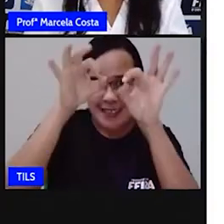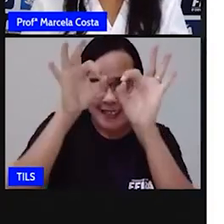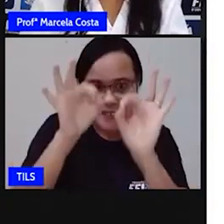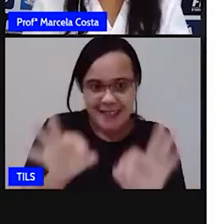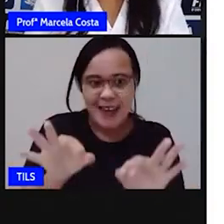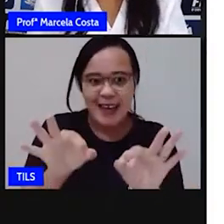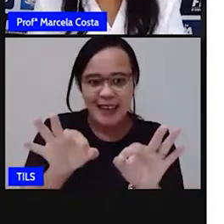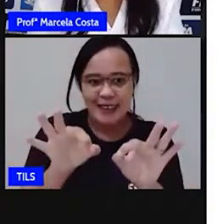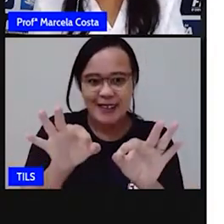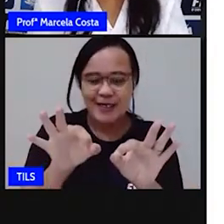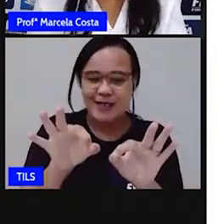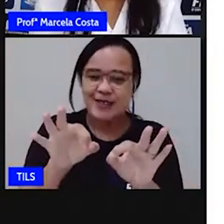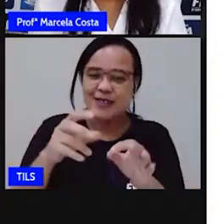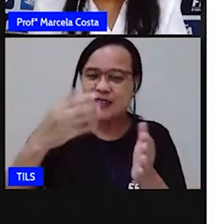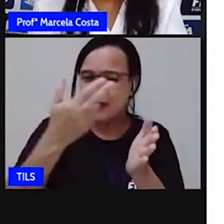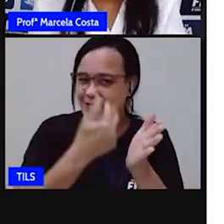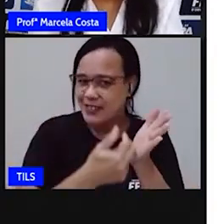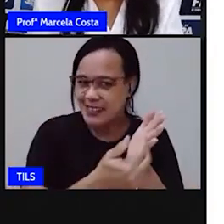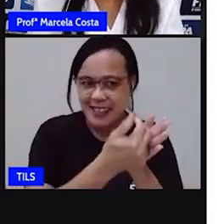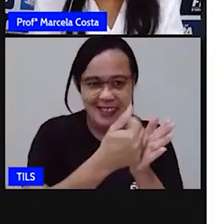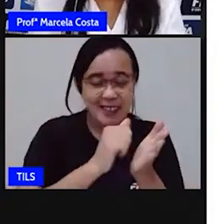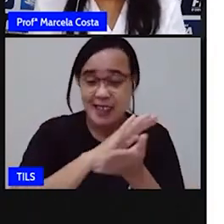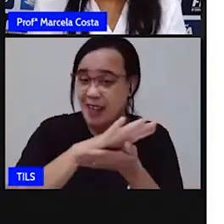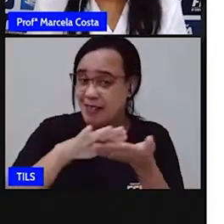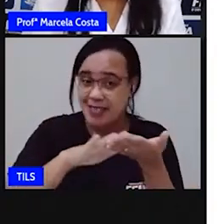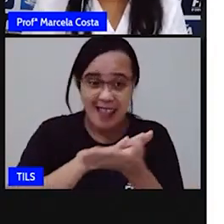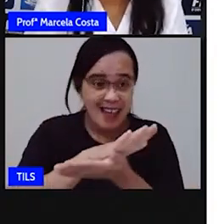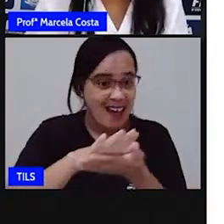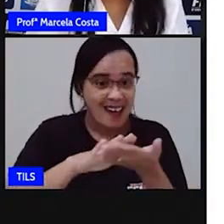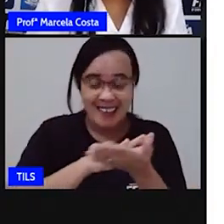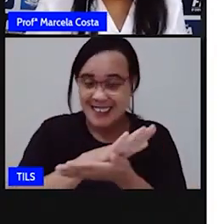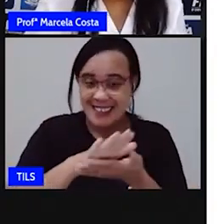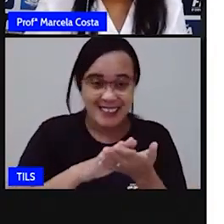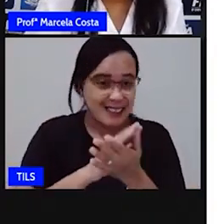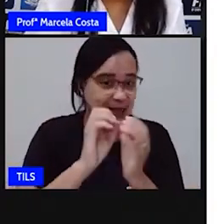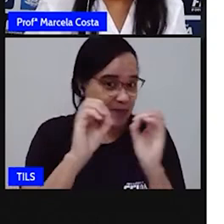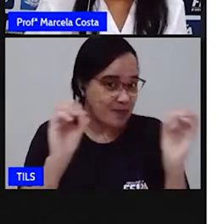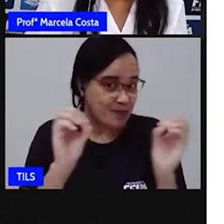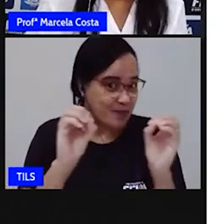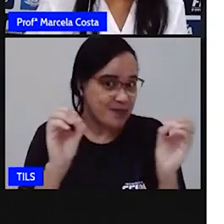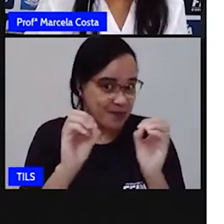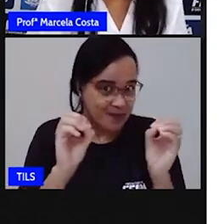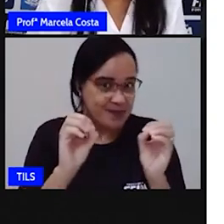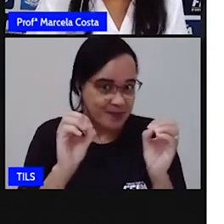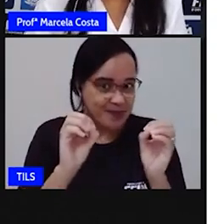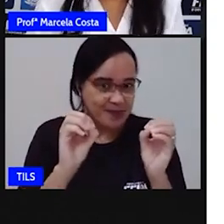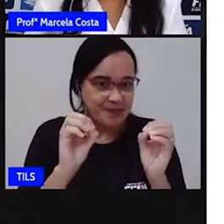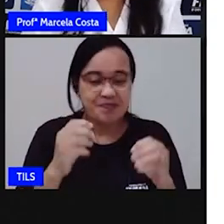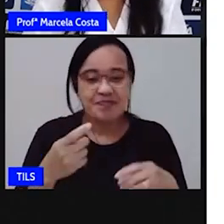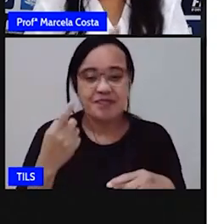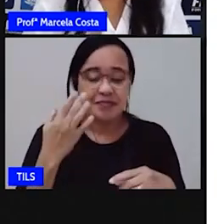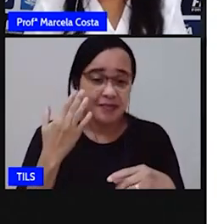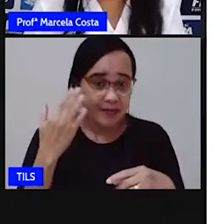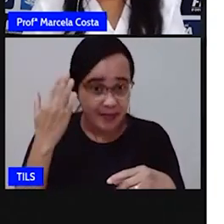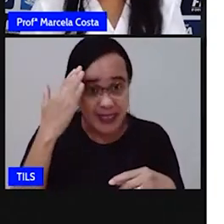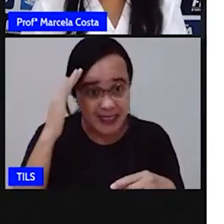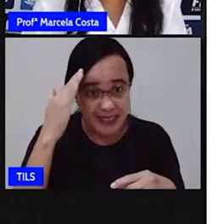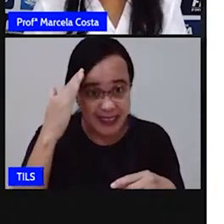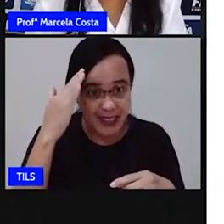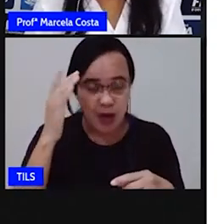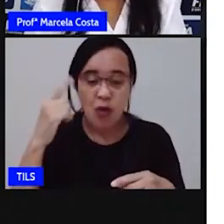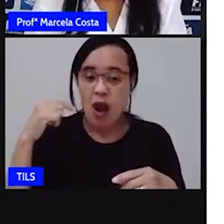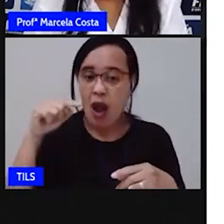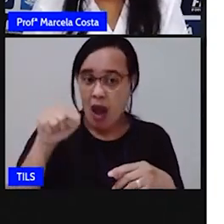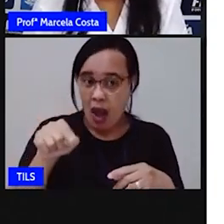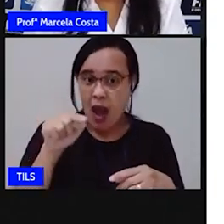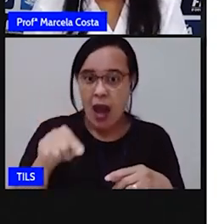eu não vou desenhar nenhuma parte do corpo do bonequinho, tá? E aí a pessoa ganhou,